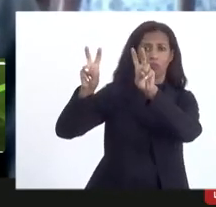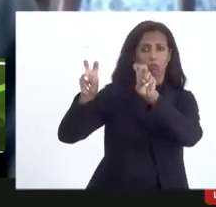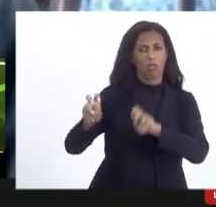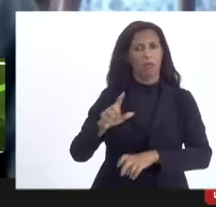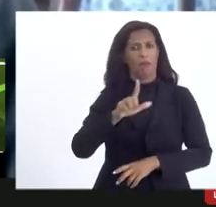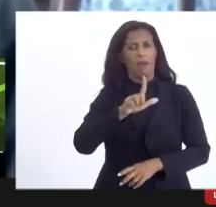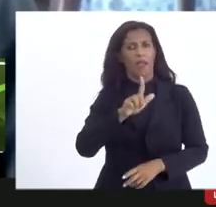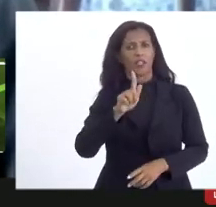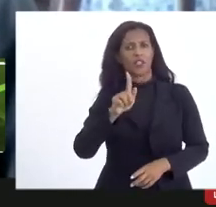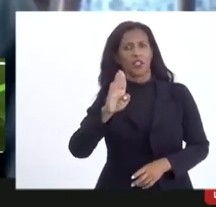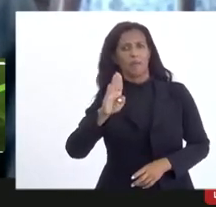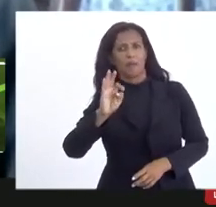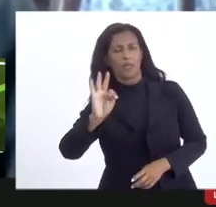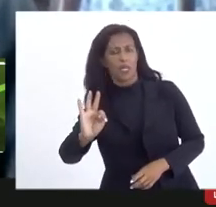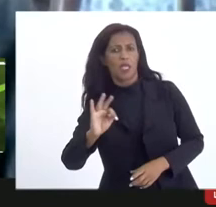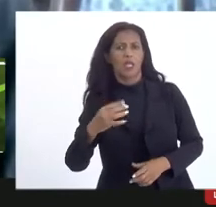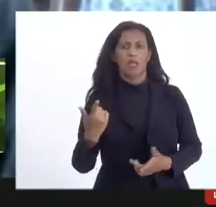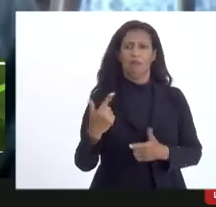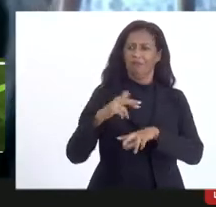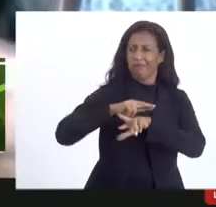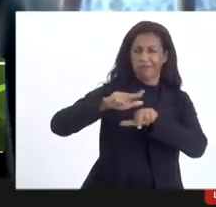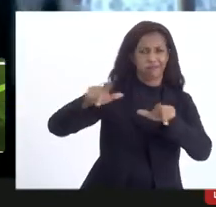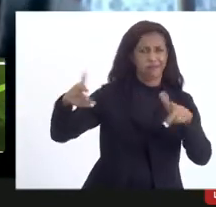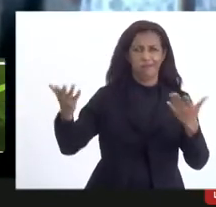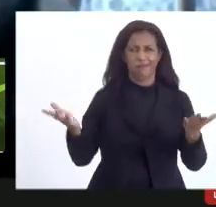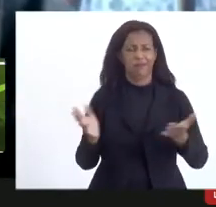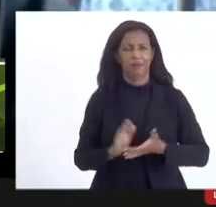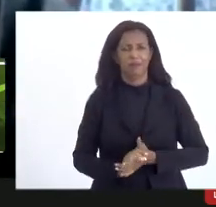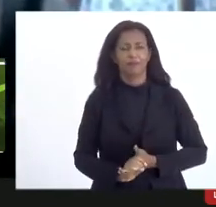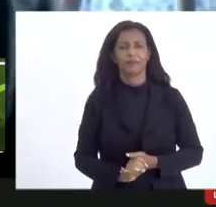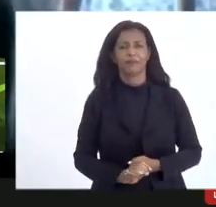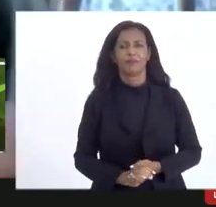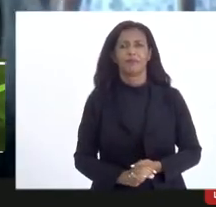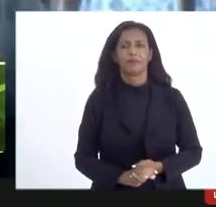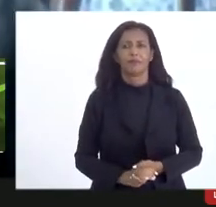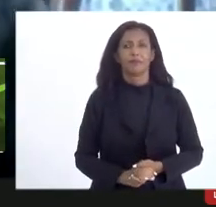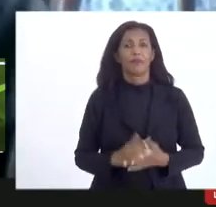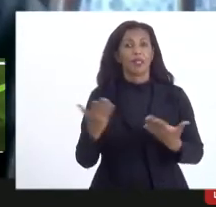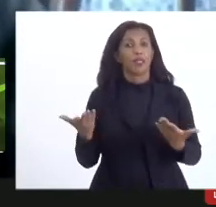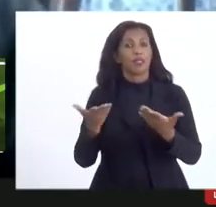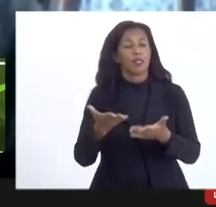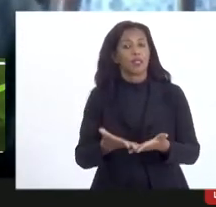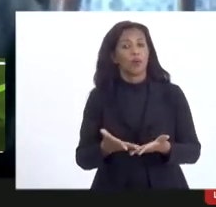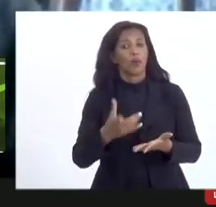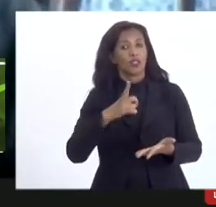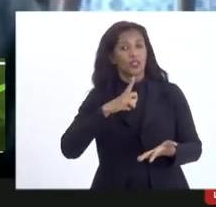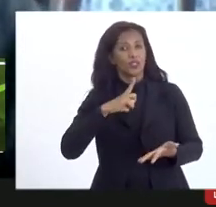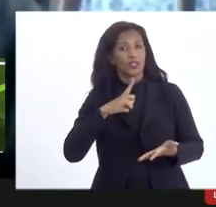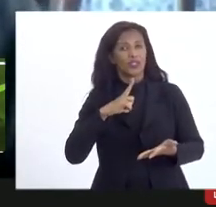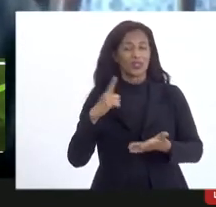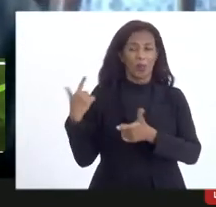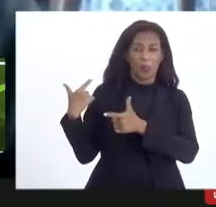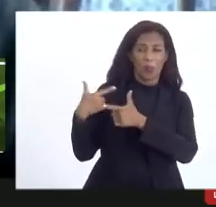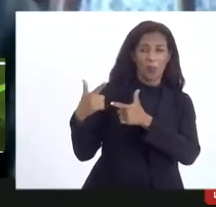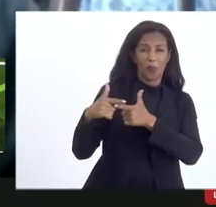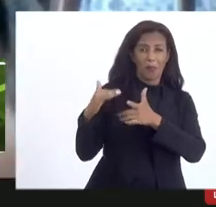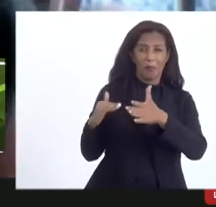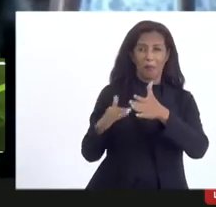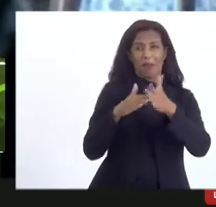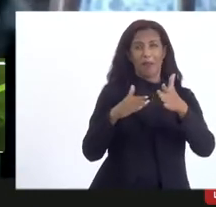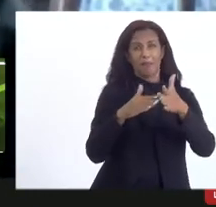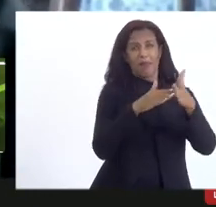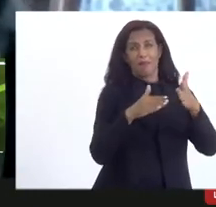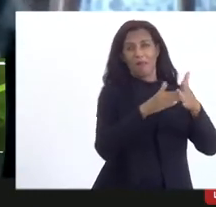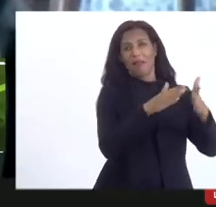LGBT, tortura e vários outros. Em suma, a gente já tem obstáculos suficientes para ter